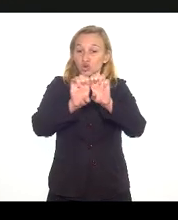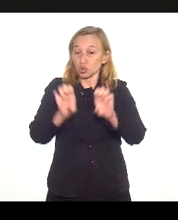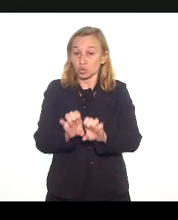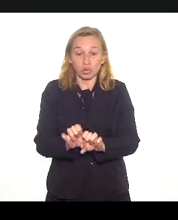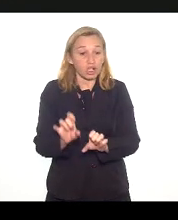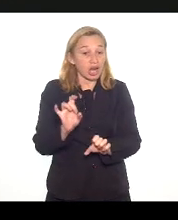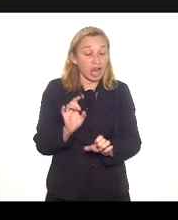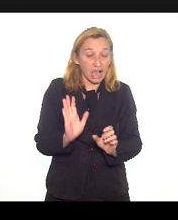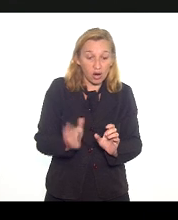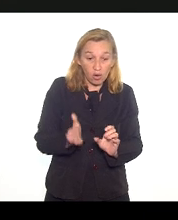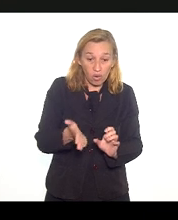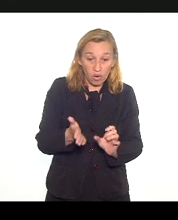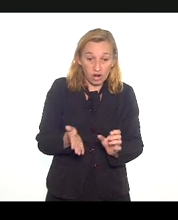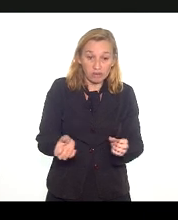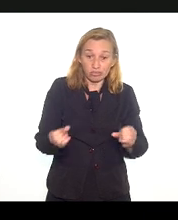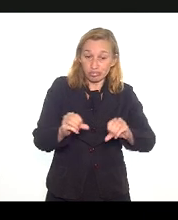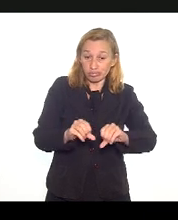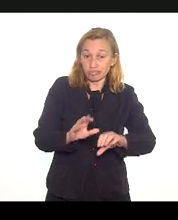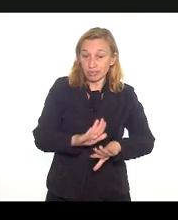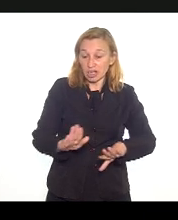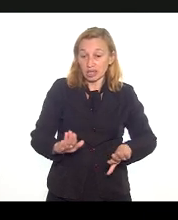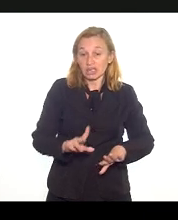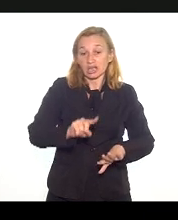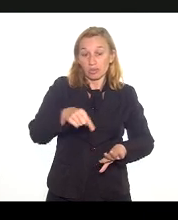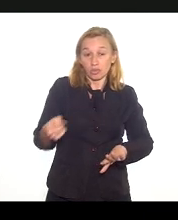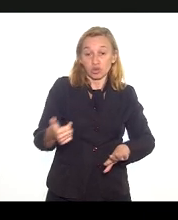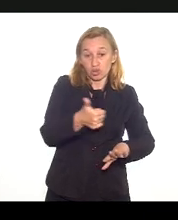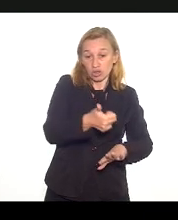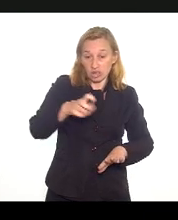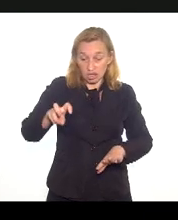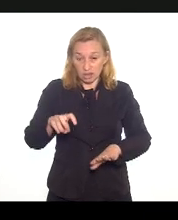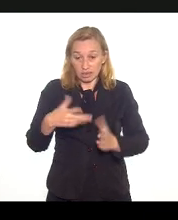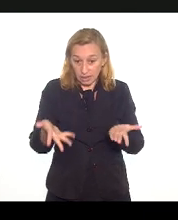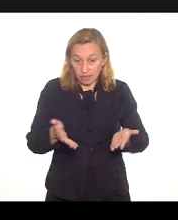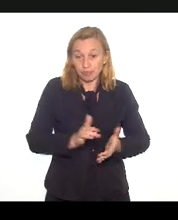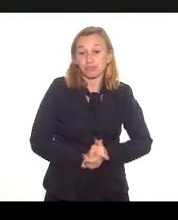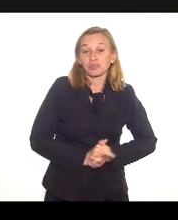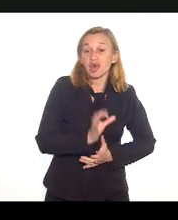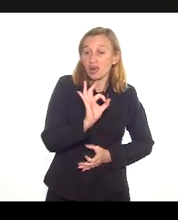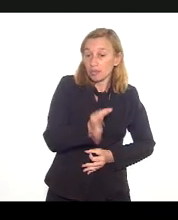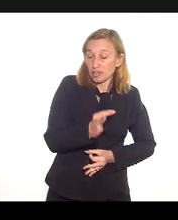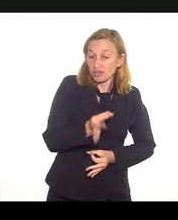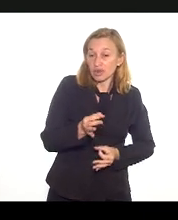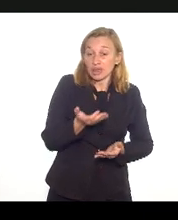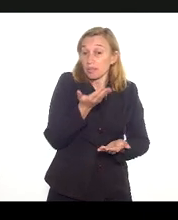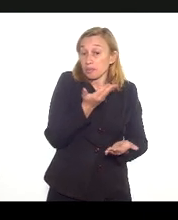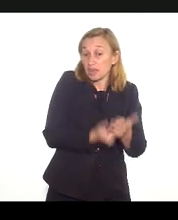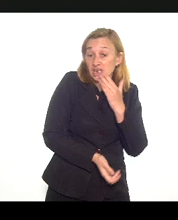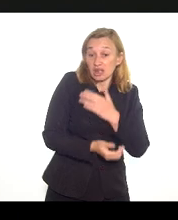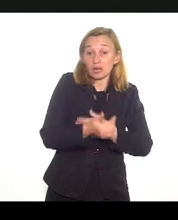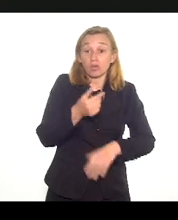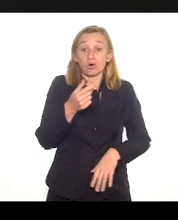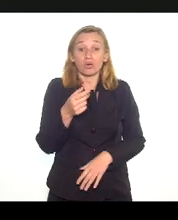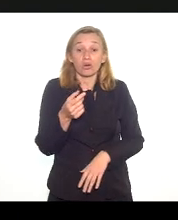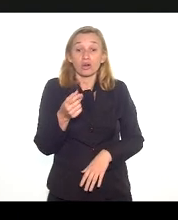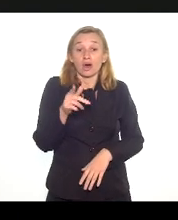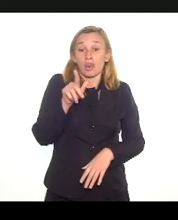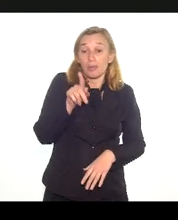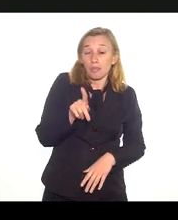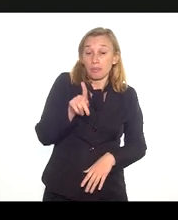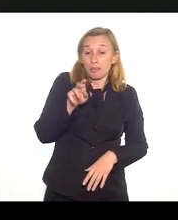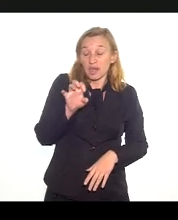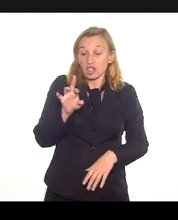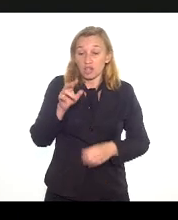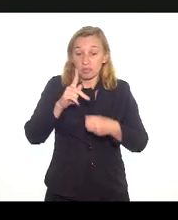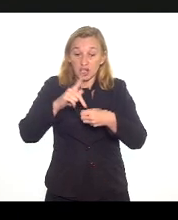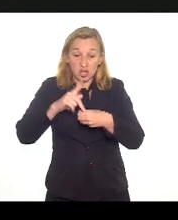a partir de 2015. É a tempestade perfeita, na queda do preço do barril do petróleo, enfim, pode ir, por